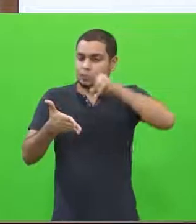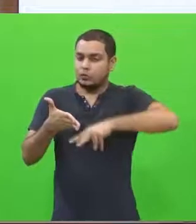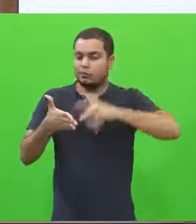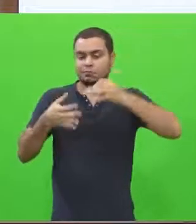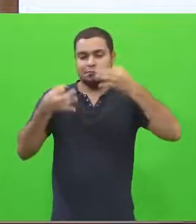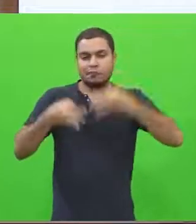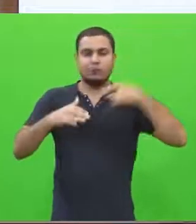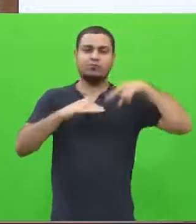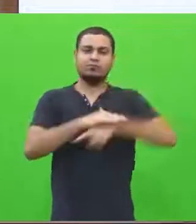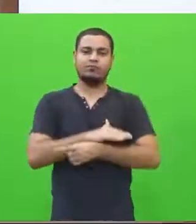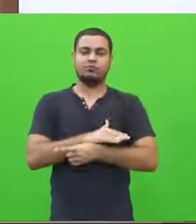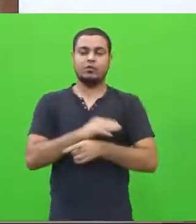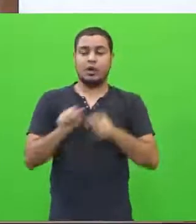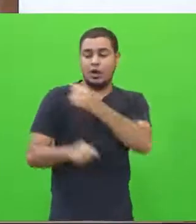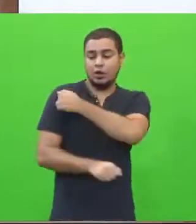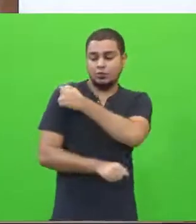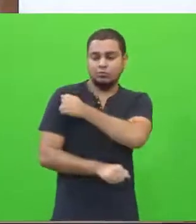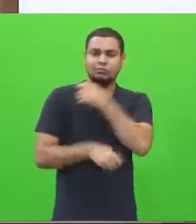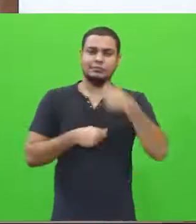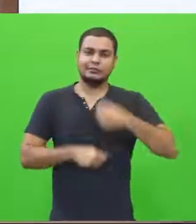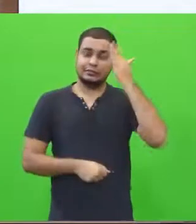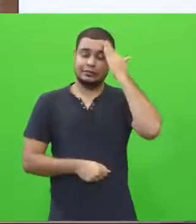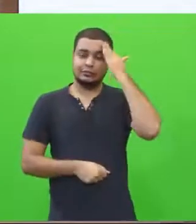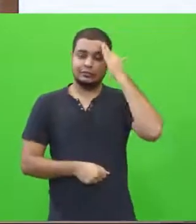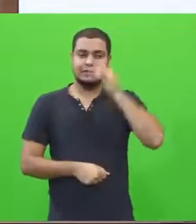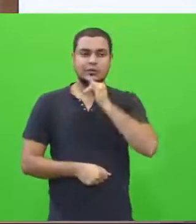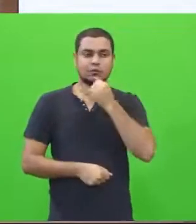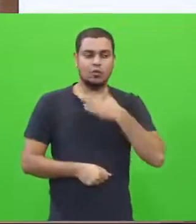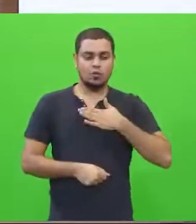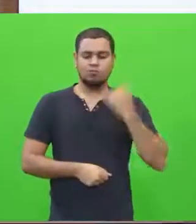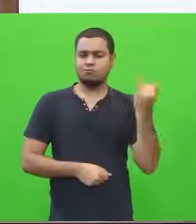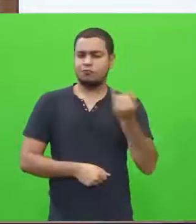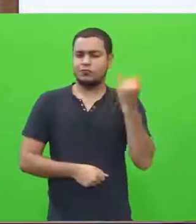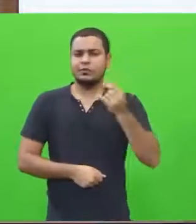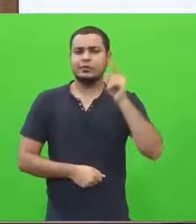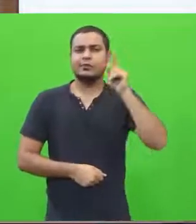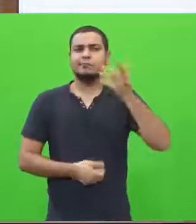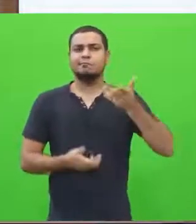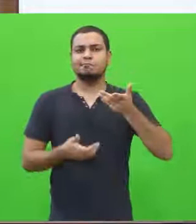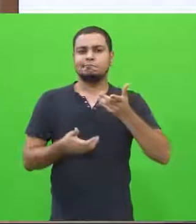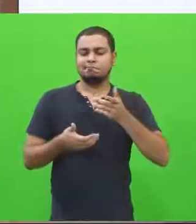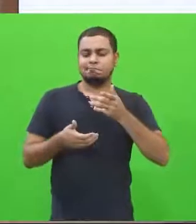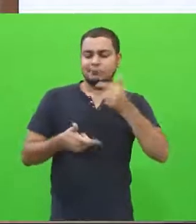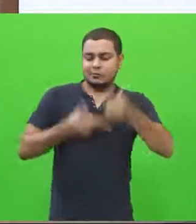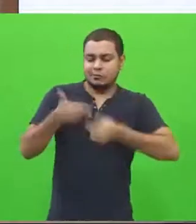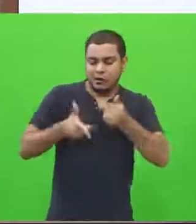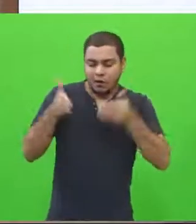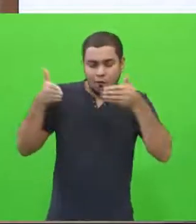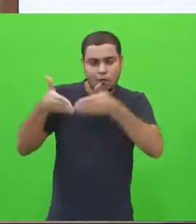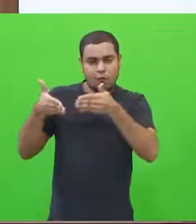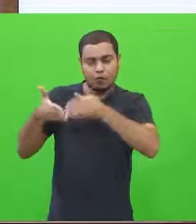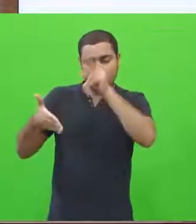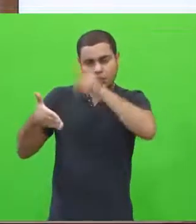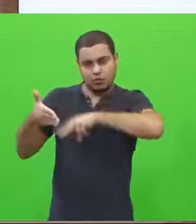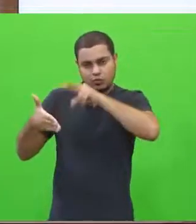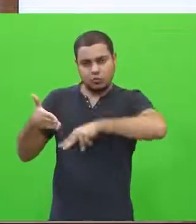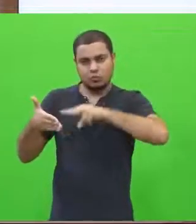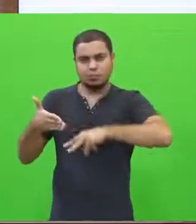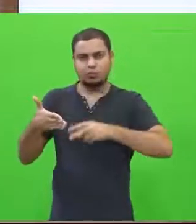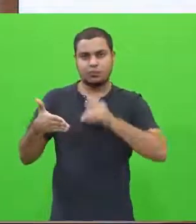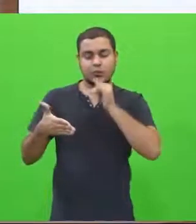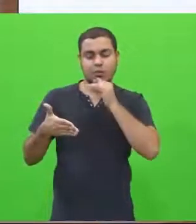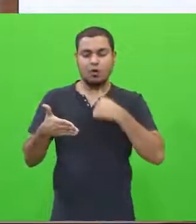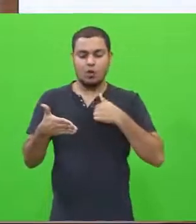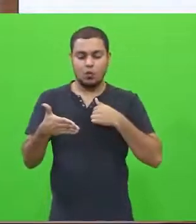O aluno tem que entender que é necessário trabalhar este ponto. Eu não tenho a questão da